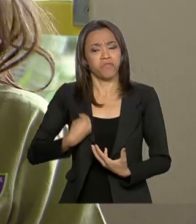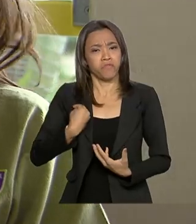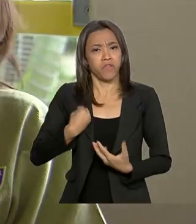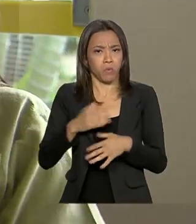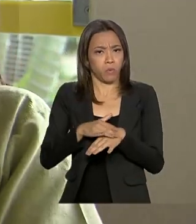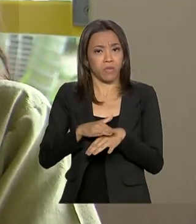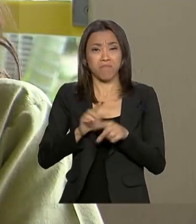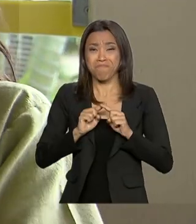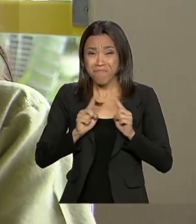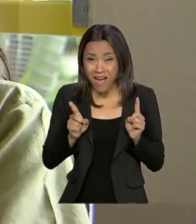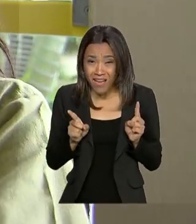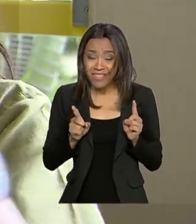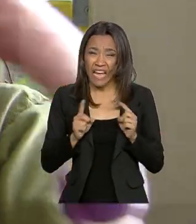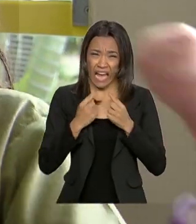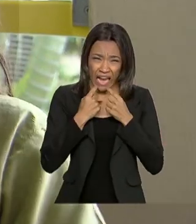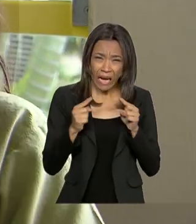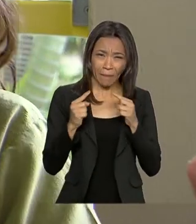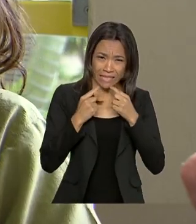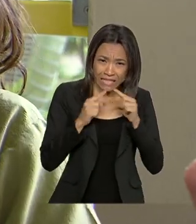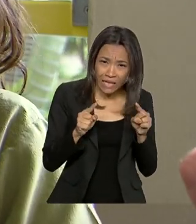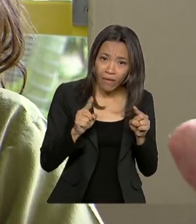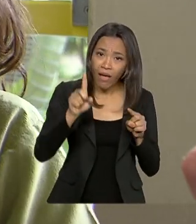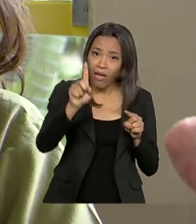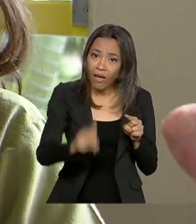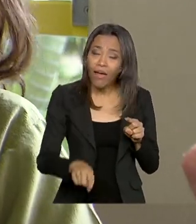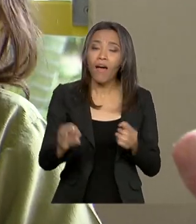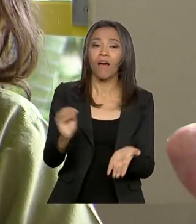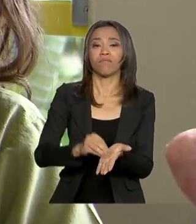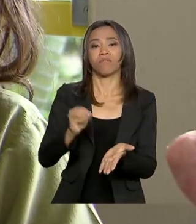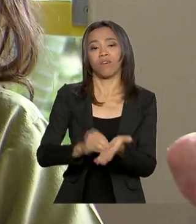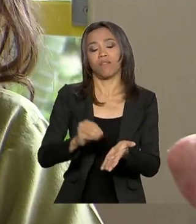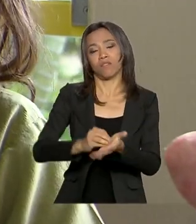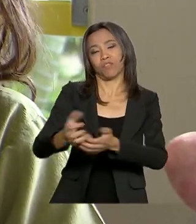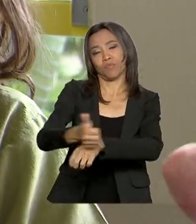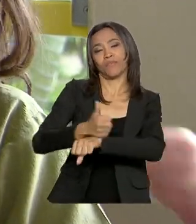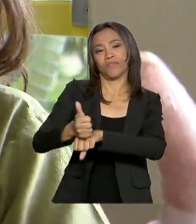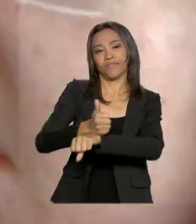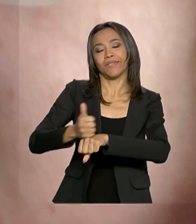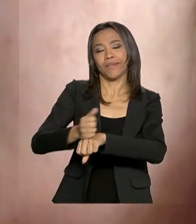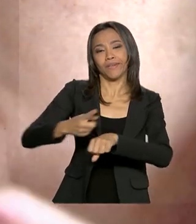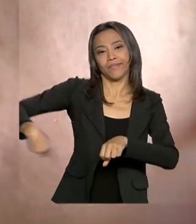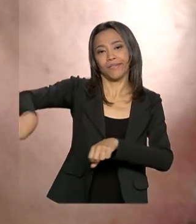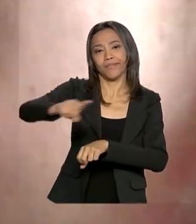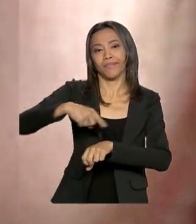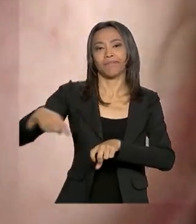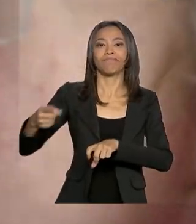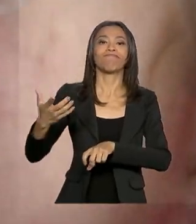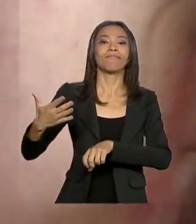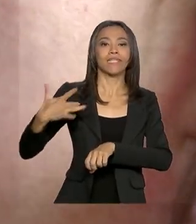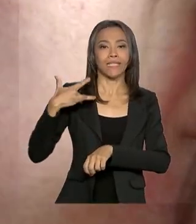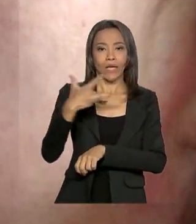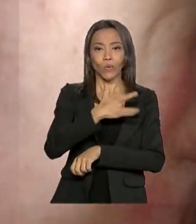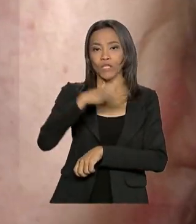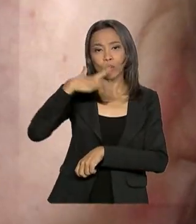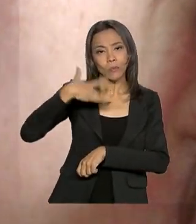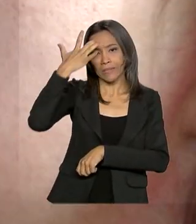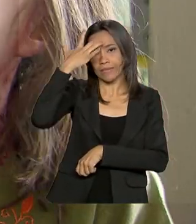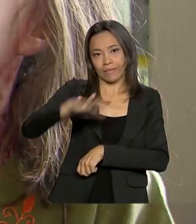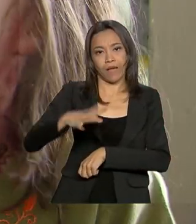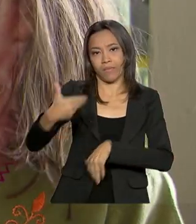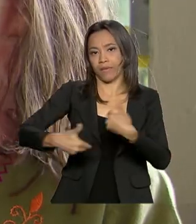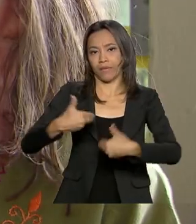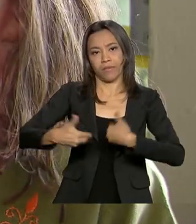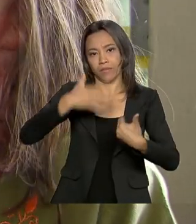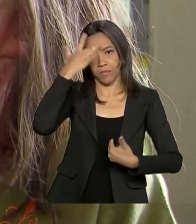reclamação mesmo é com a falta de qualificação dos profissionais de saúde para lidar com as pessoas com deficiência.